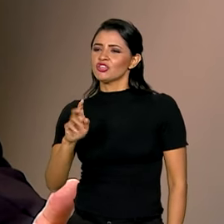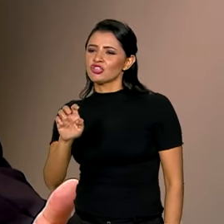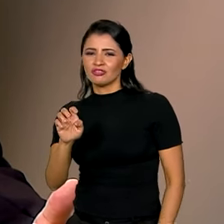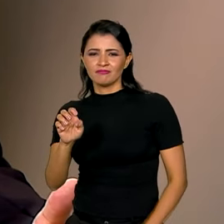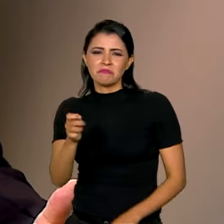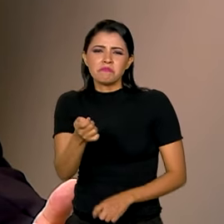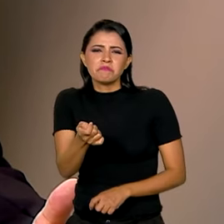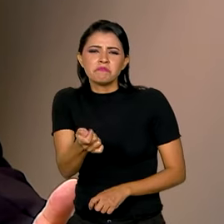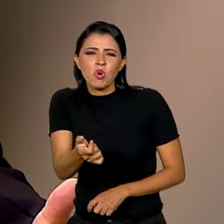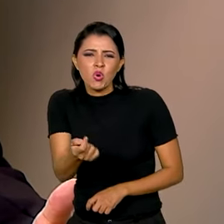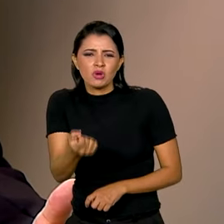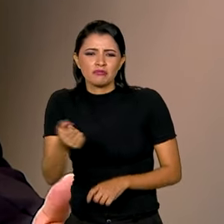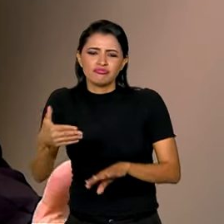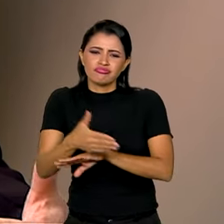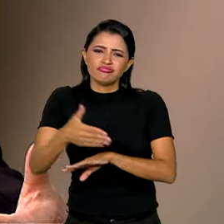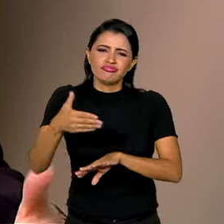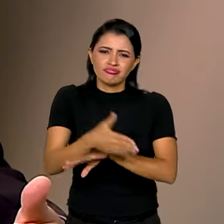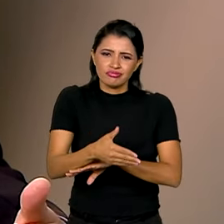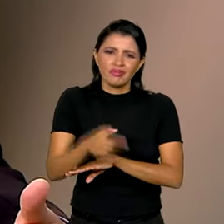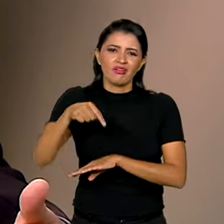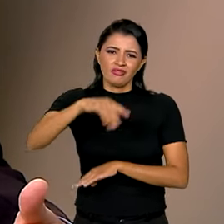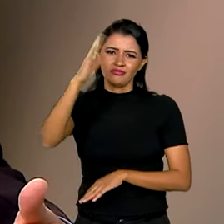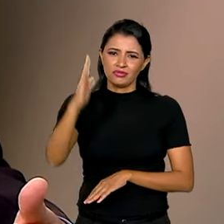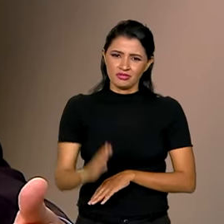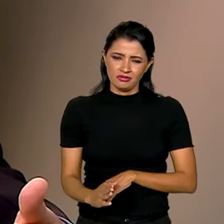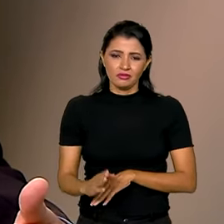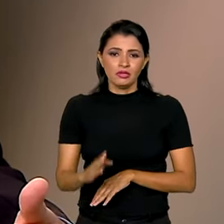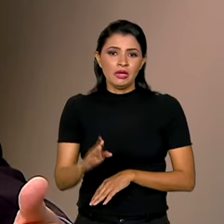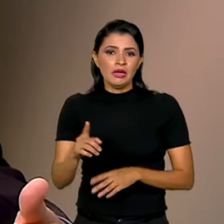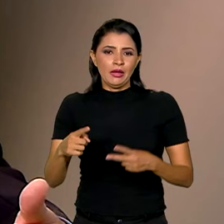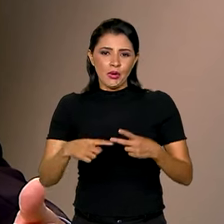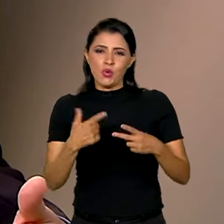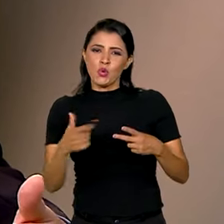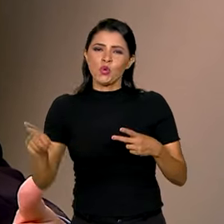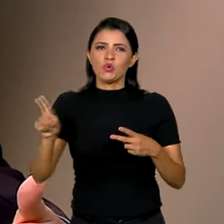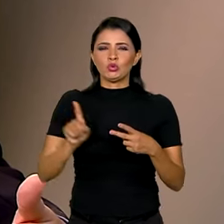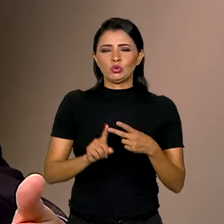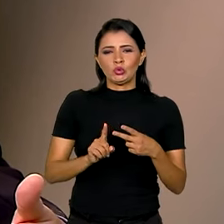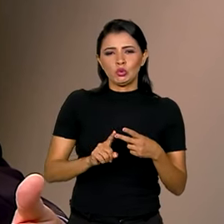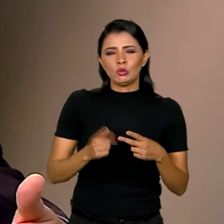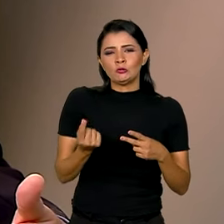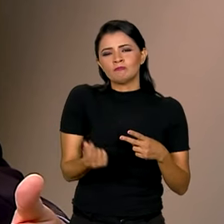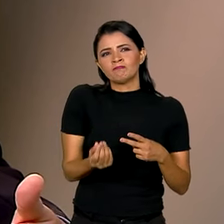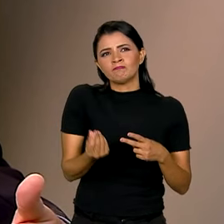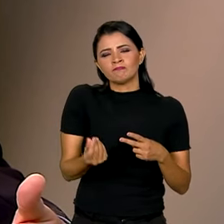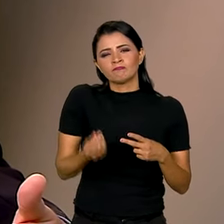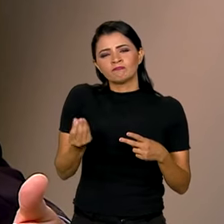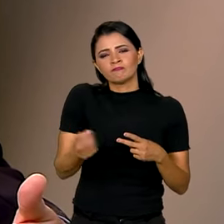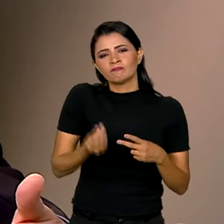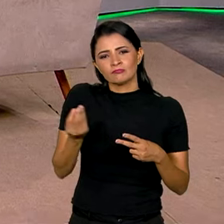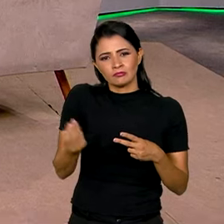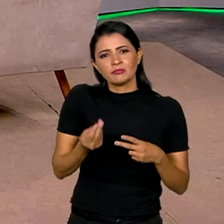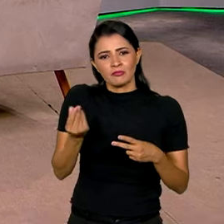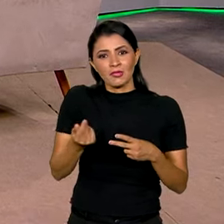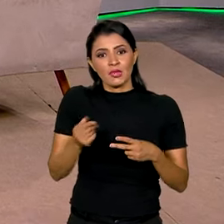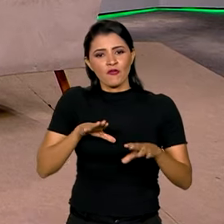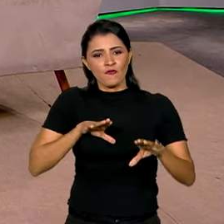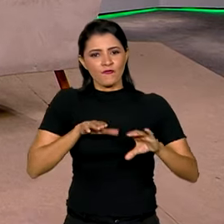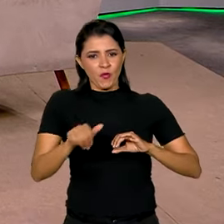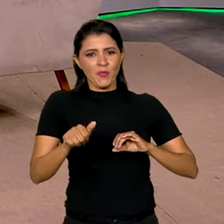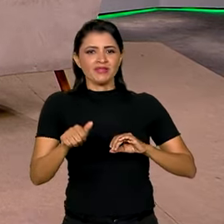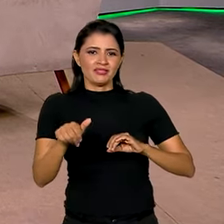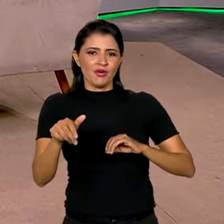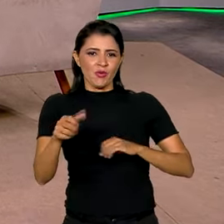ainda no país. Podemos mencionar a questão da formação profissional.